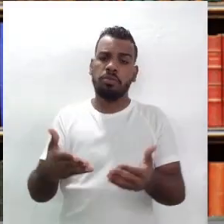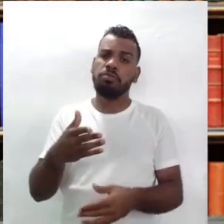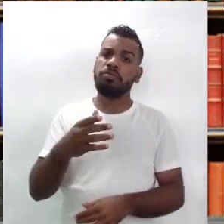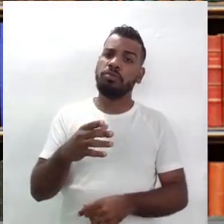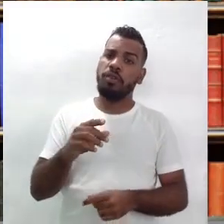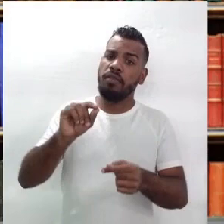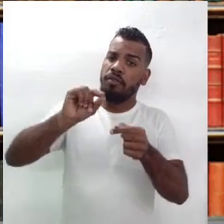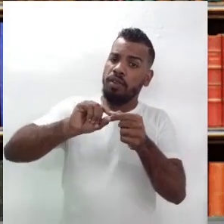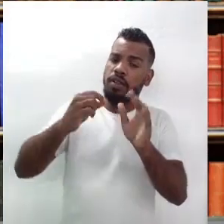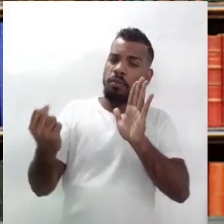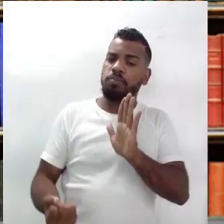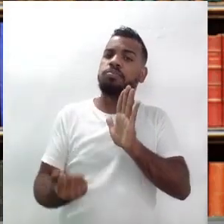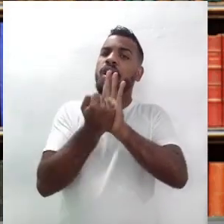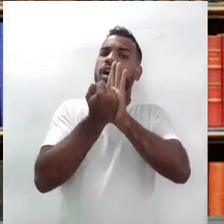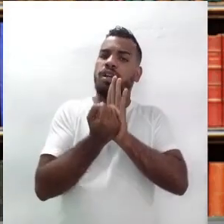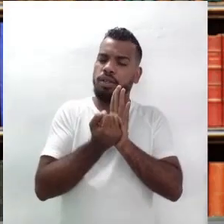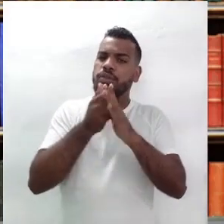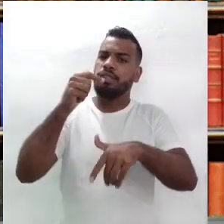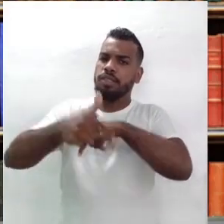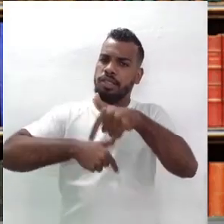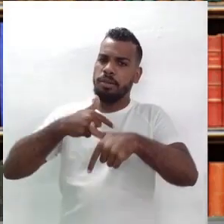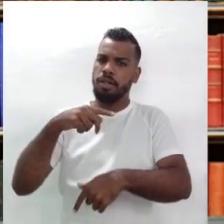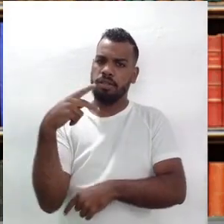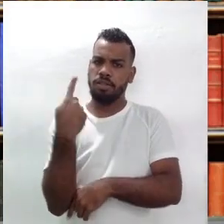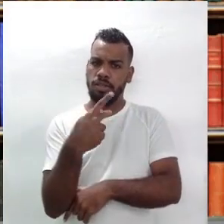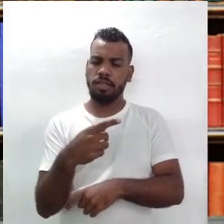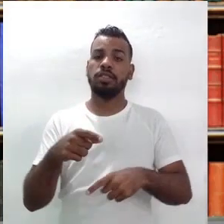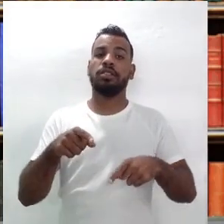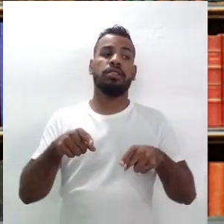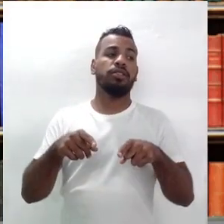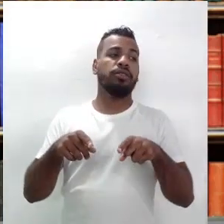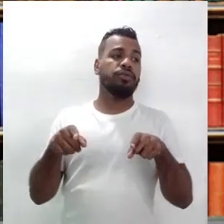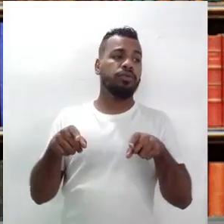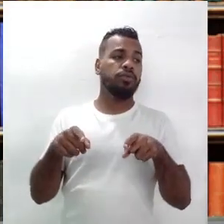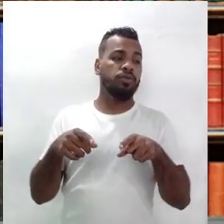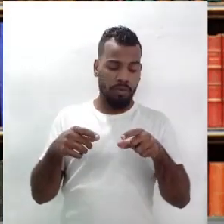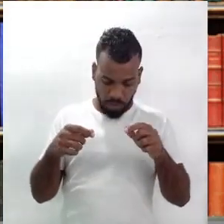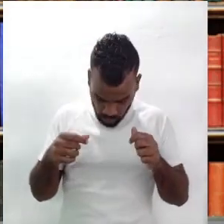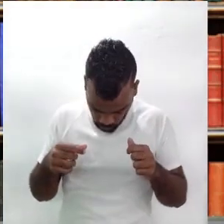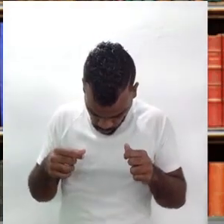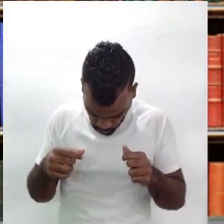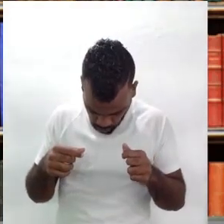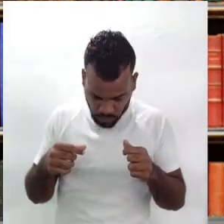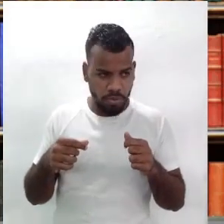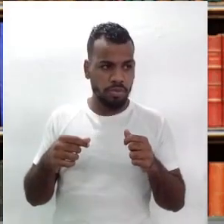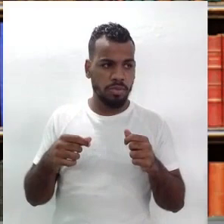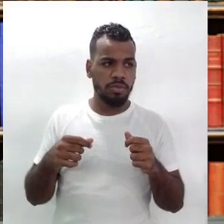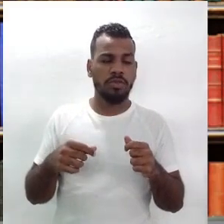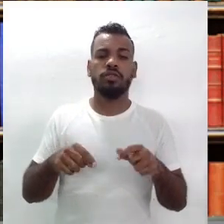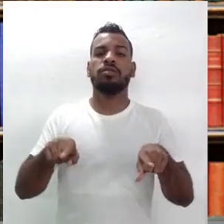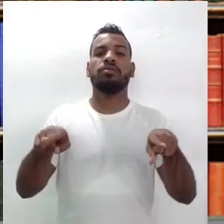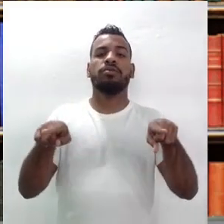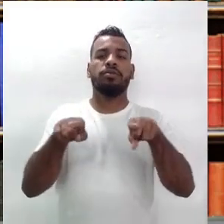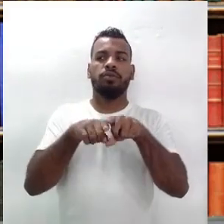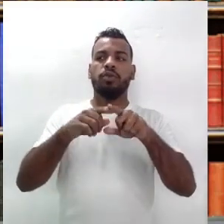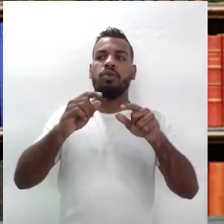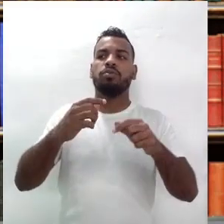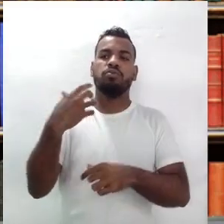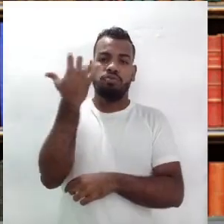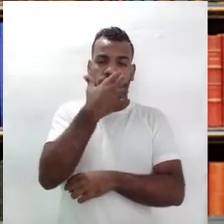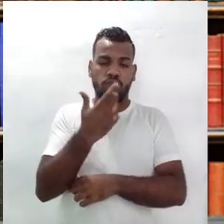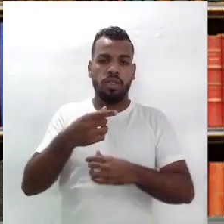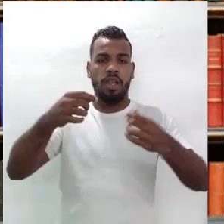quase que marca registrada do trabalho dele, além dos cantadores de viola,